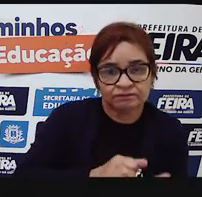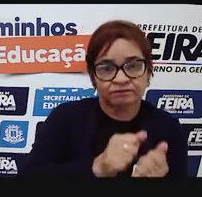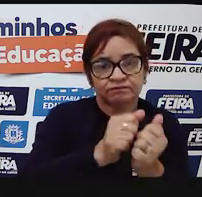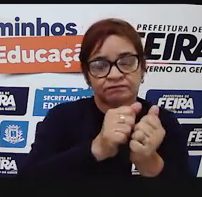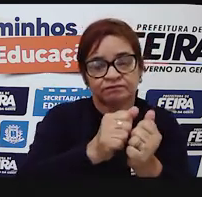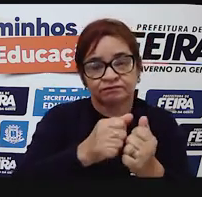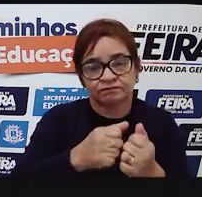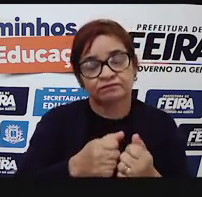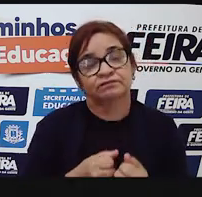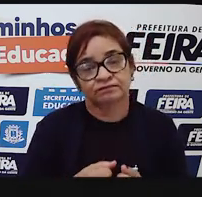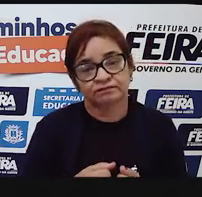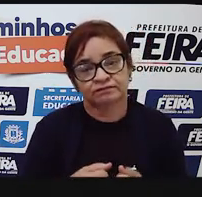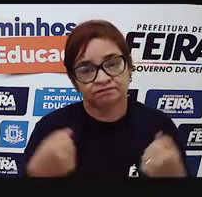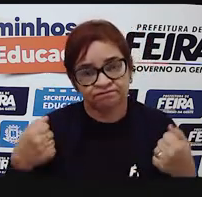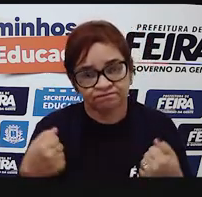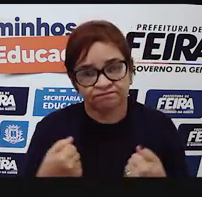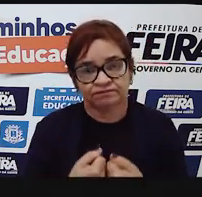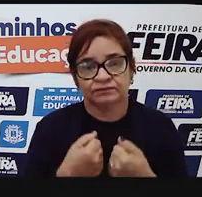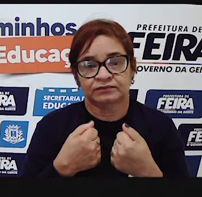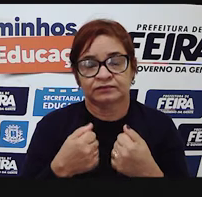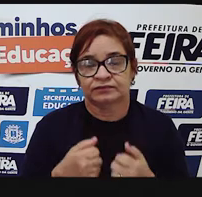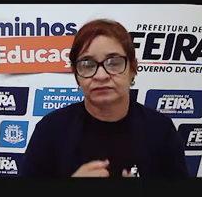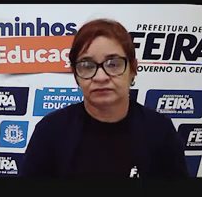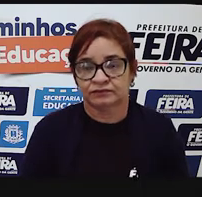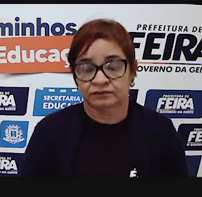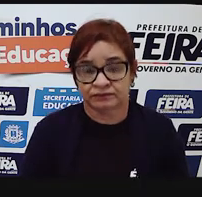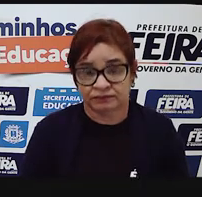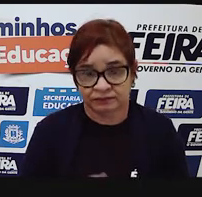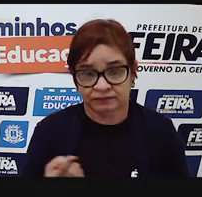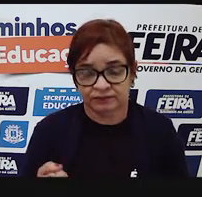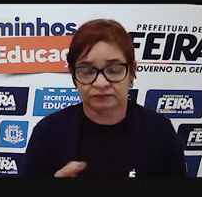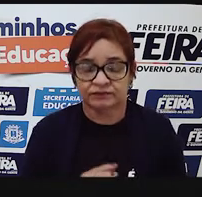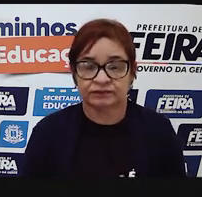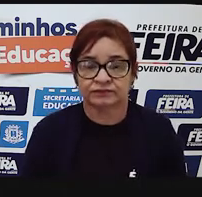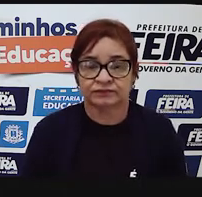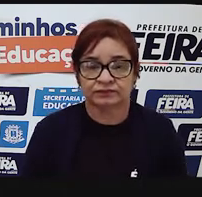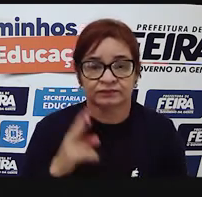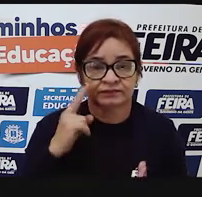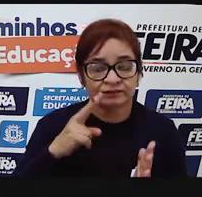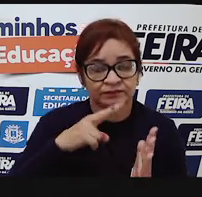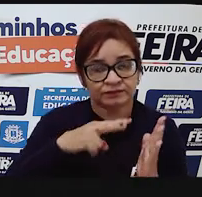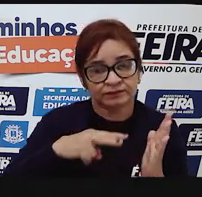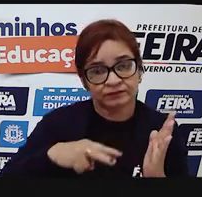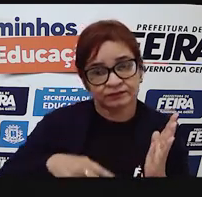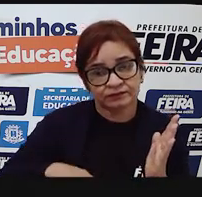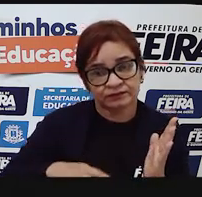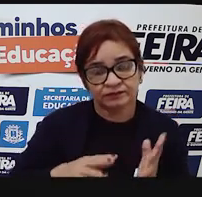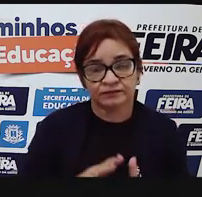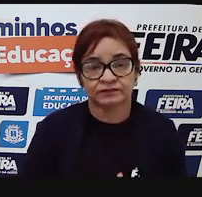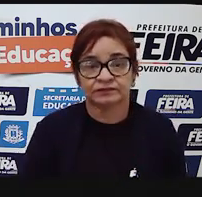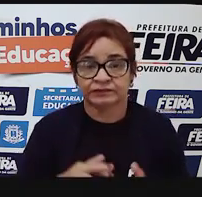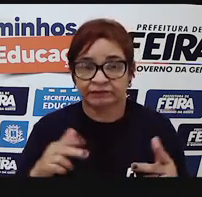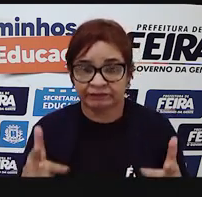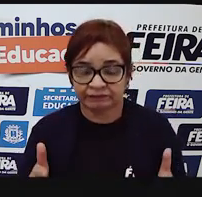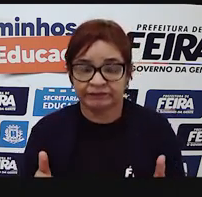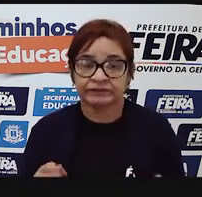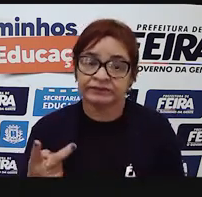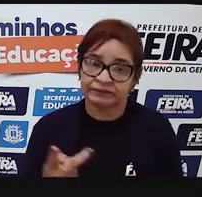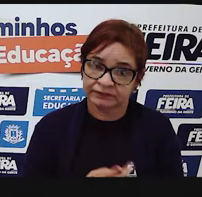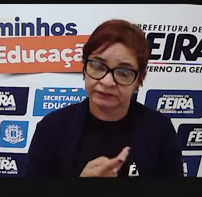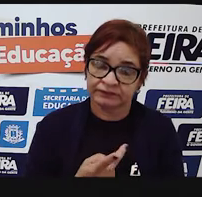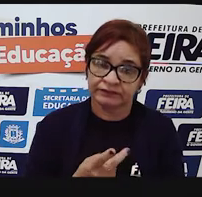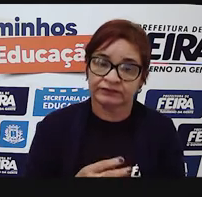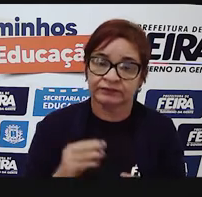e bateu no poste. Então, você está fazendo uma leitura de uma provável situação que aconteceu